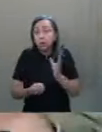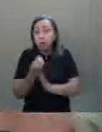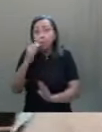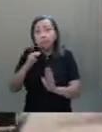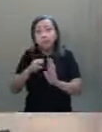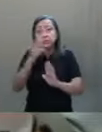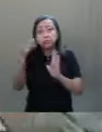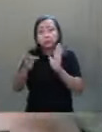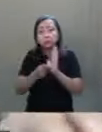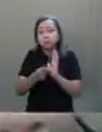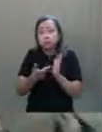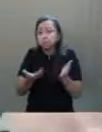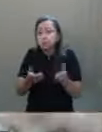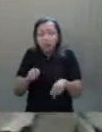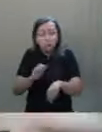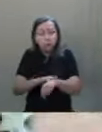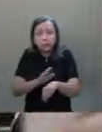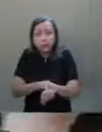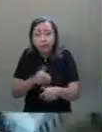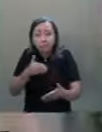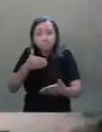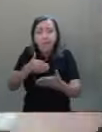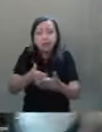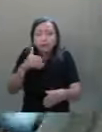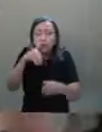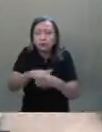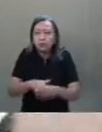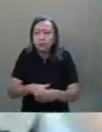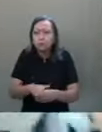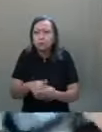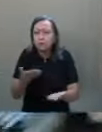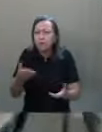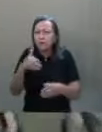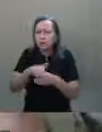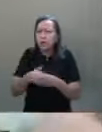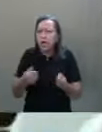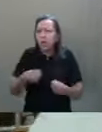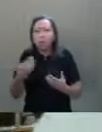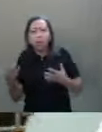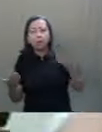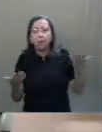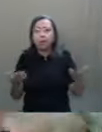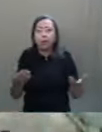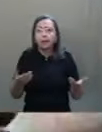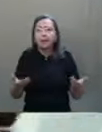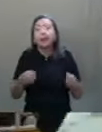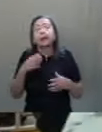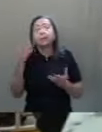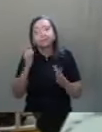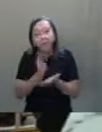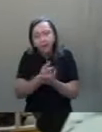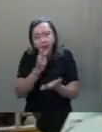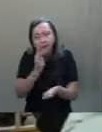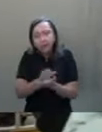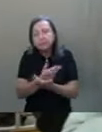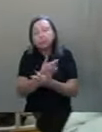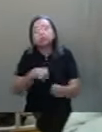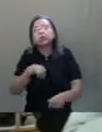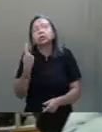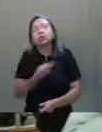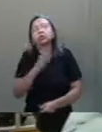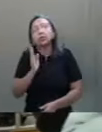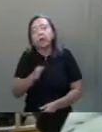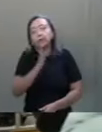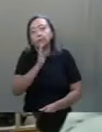dirão também que não dá mais tempo, véspera de votação, tem que votar e não sei o que tem. E aquela velha novela que conhecemos todos.